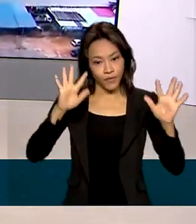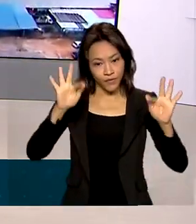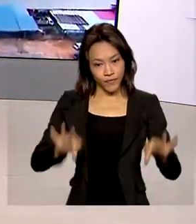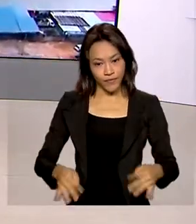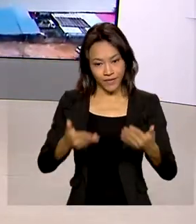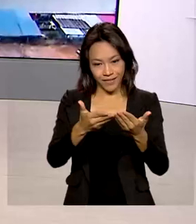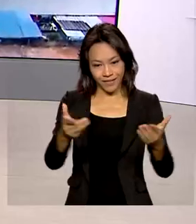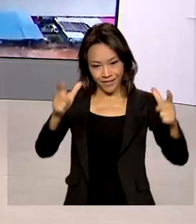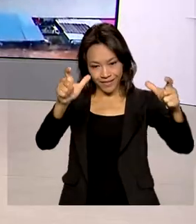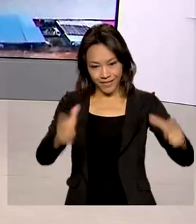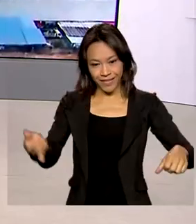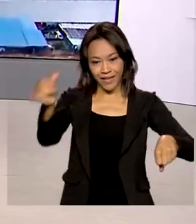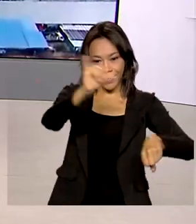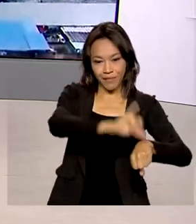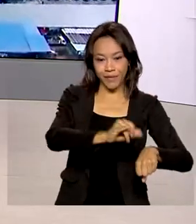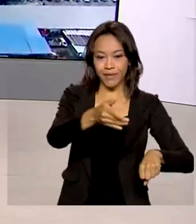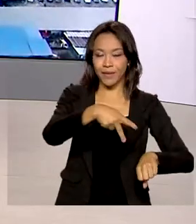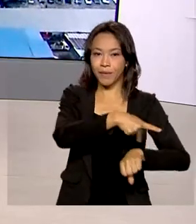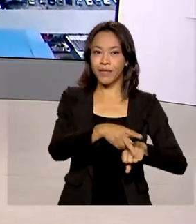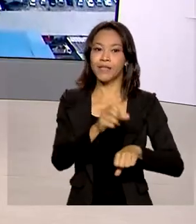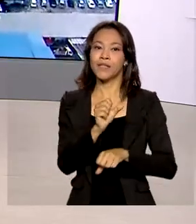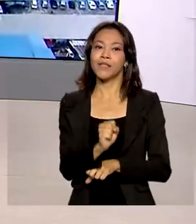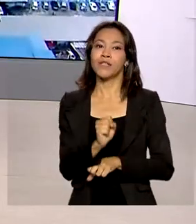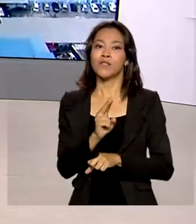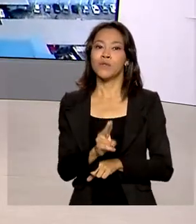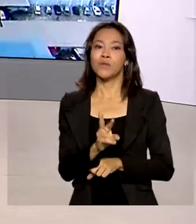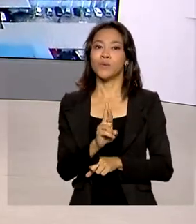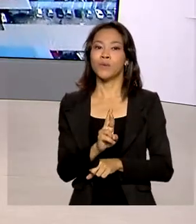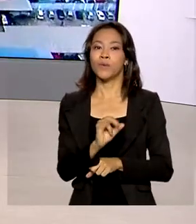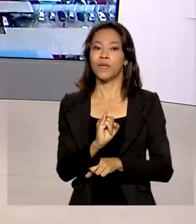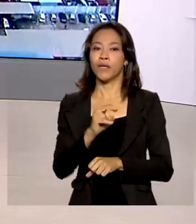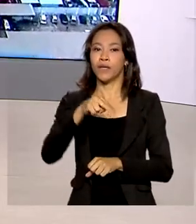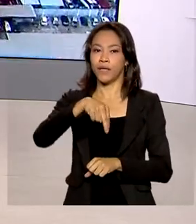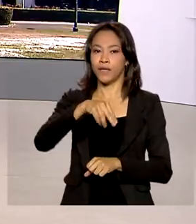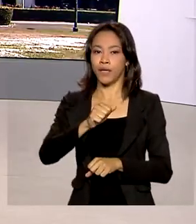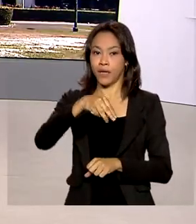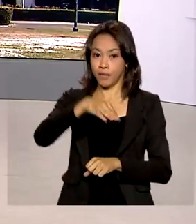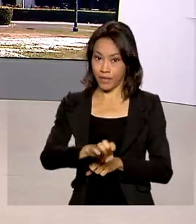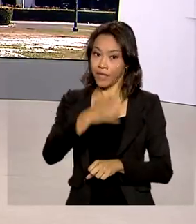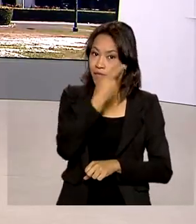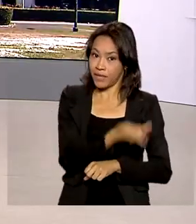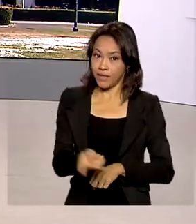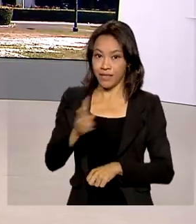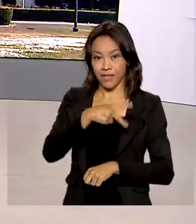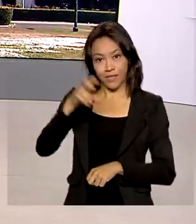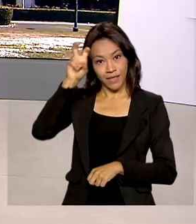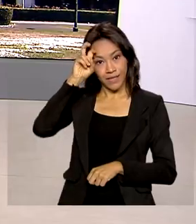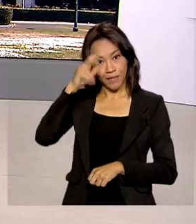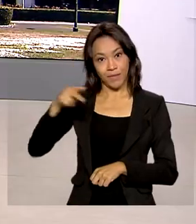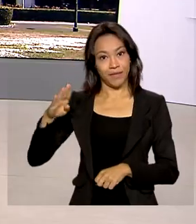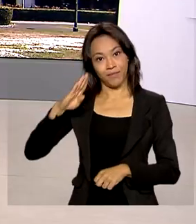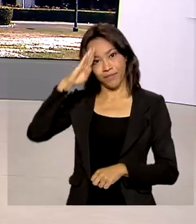de Paramaribo, capital do Suriname, que o presidente Jair Bolsonaro visita nesta quinta-feira. Até amanhã!